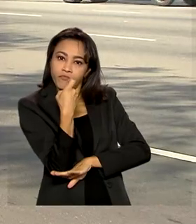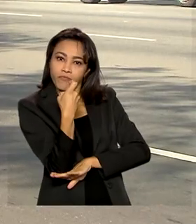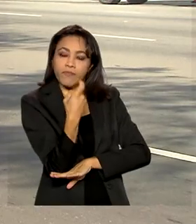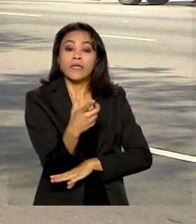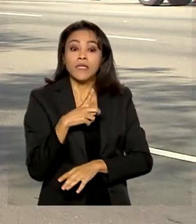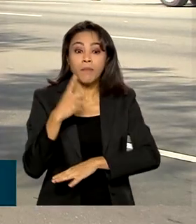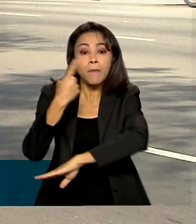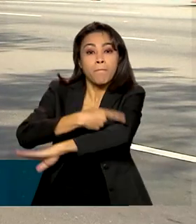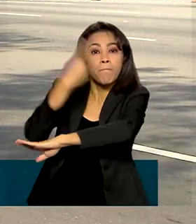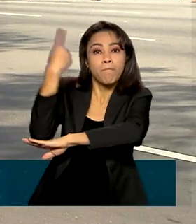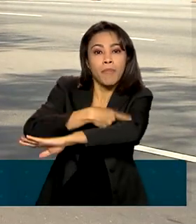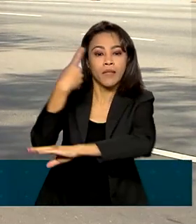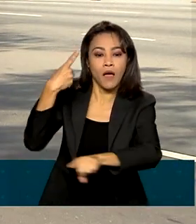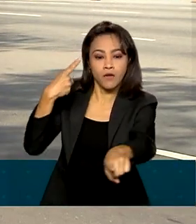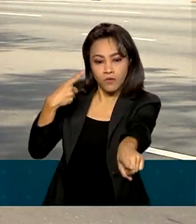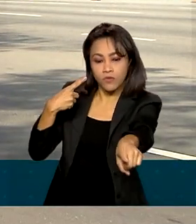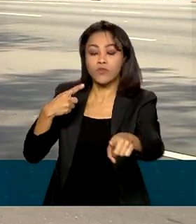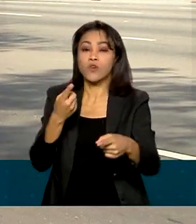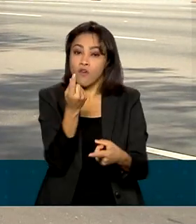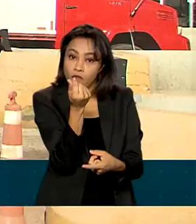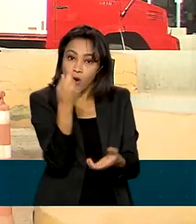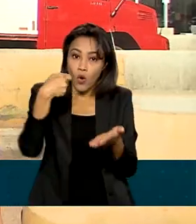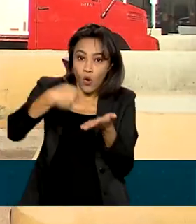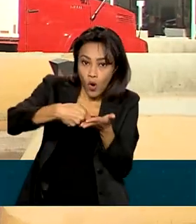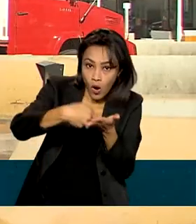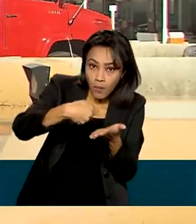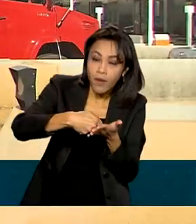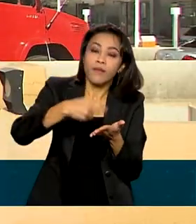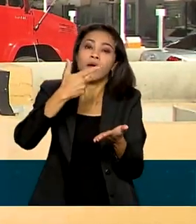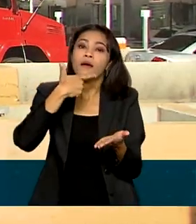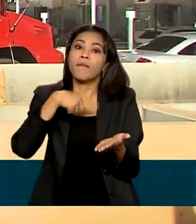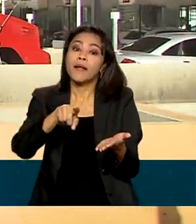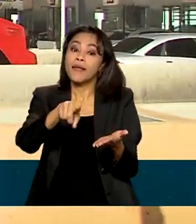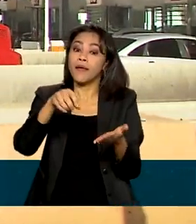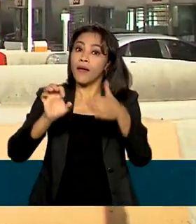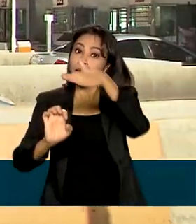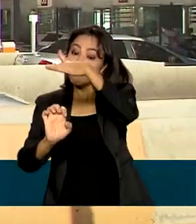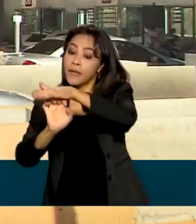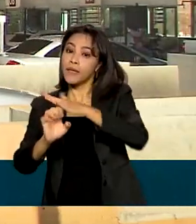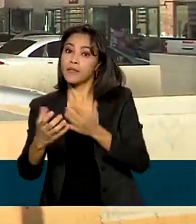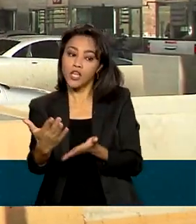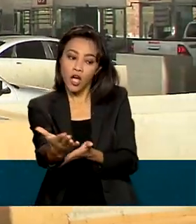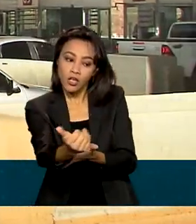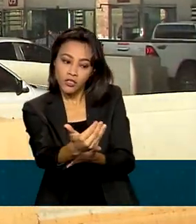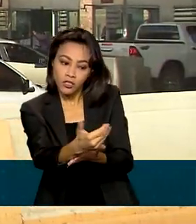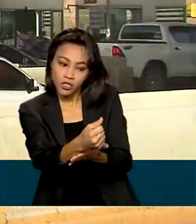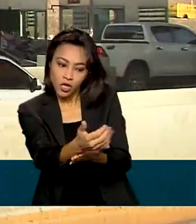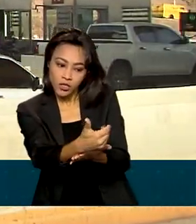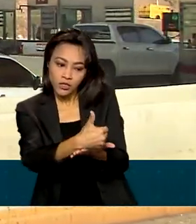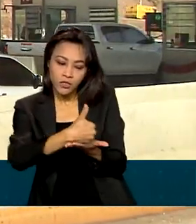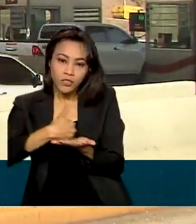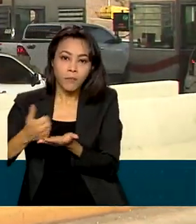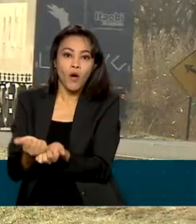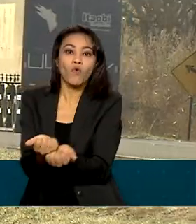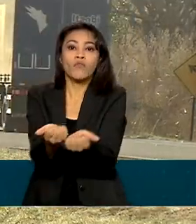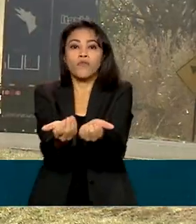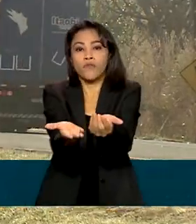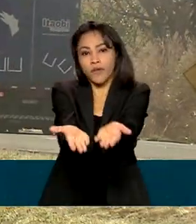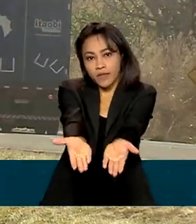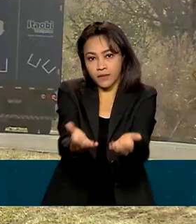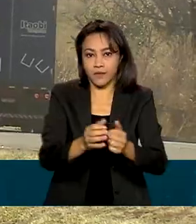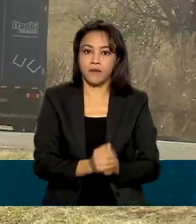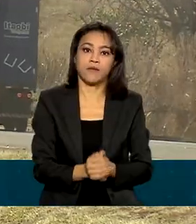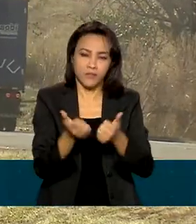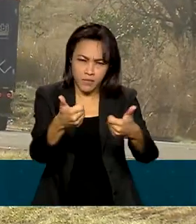do pedágio. Informa que a tarifa cobrada é para que a empresa obtenha receita para a prestação dos serviços. E